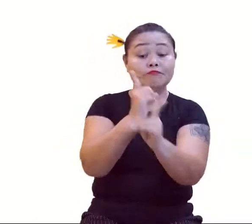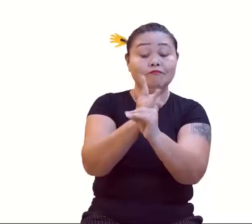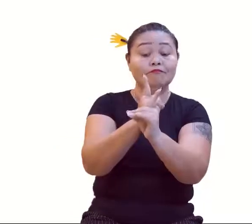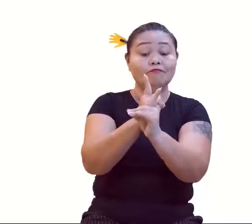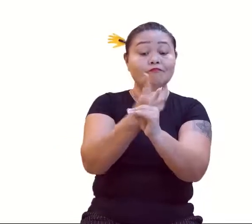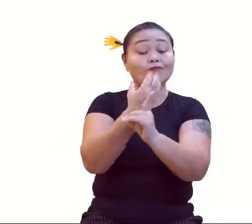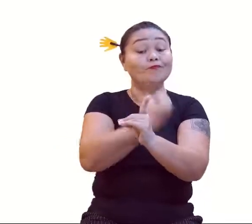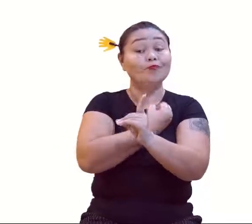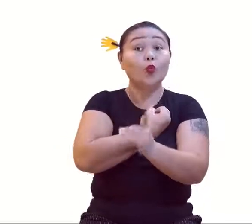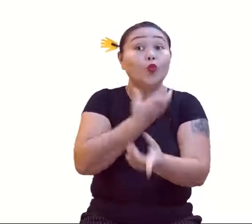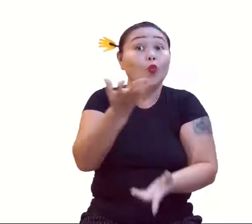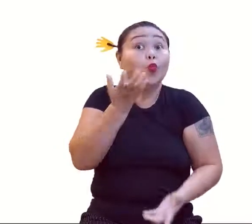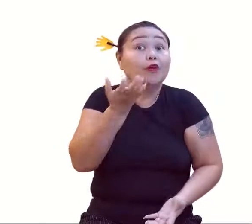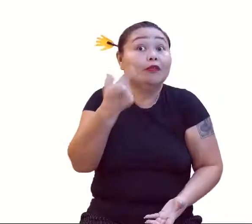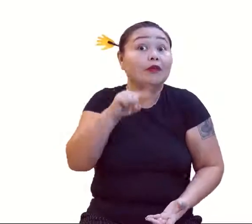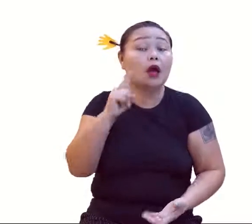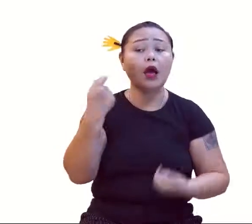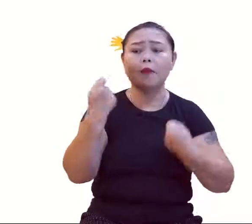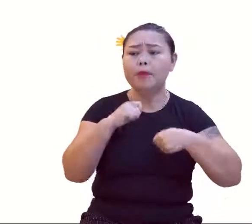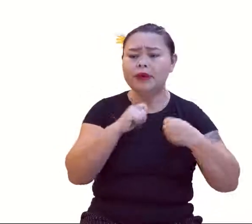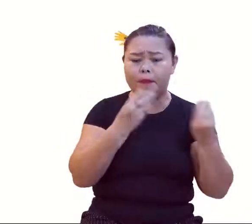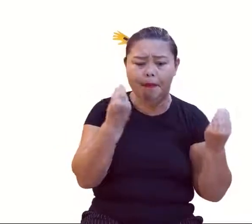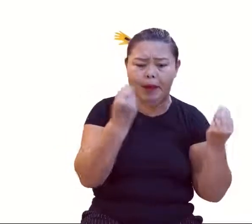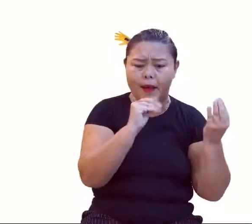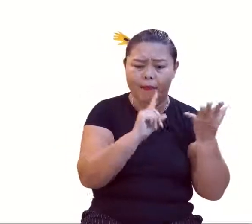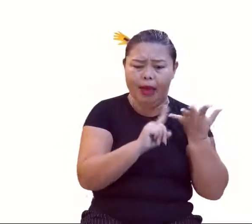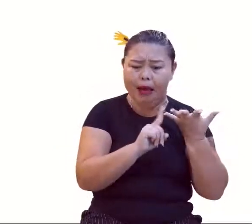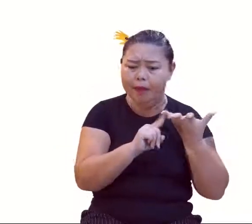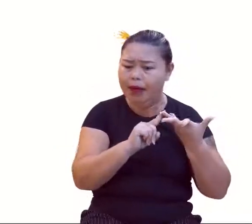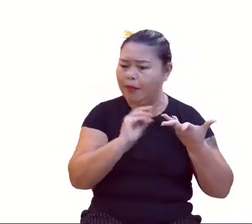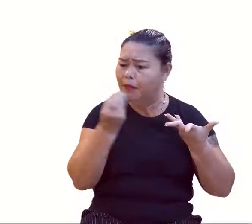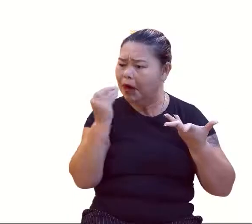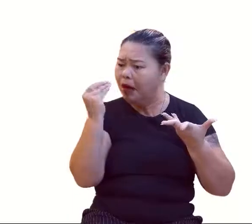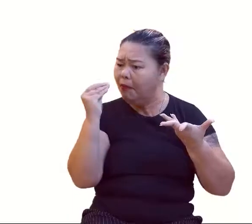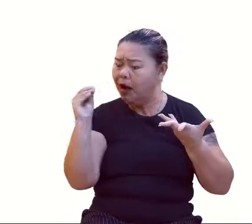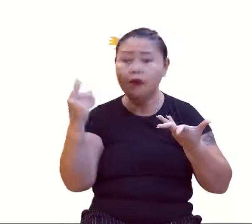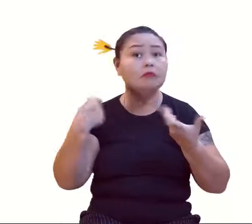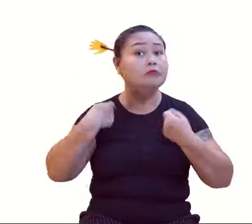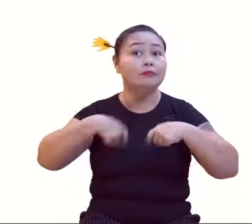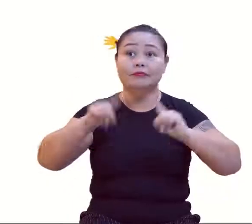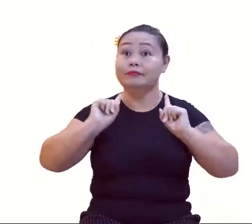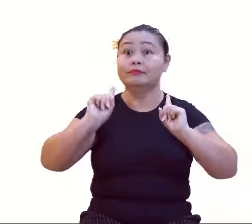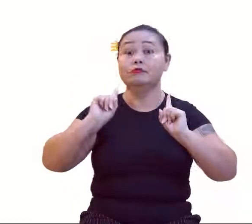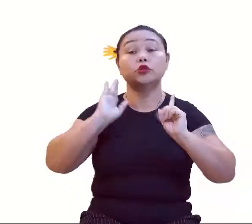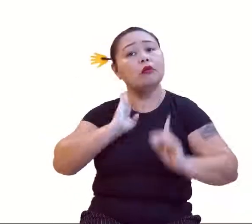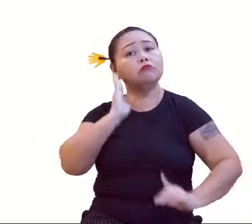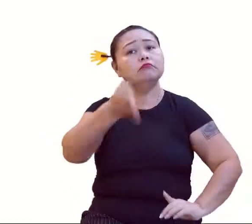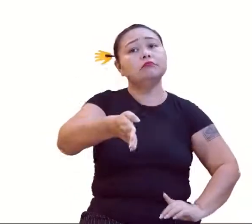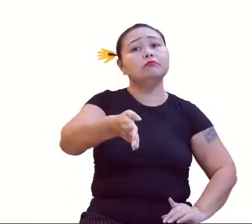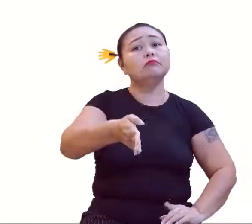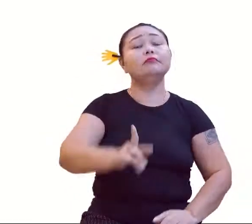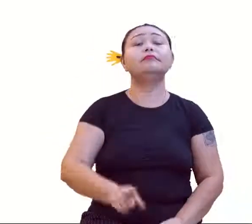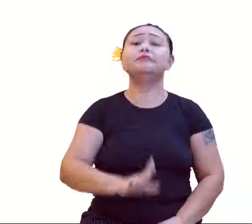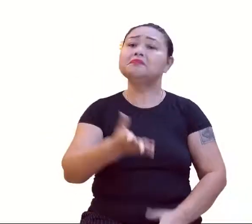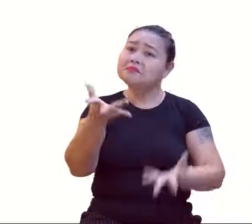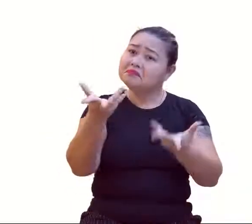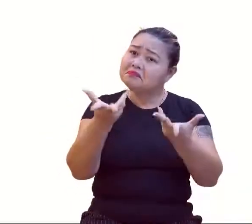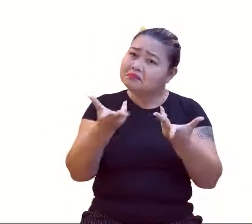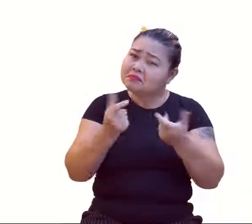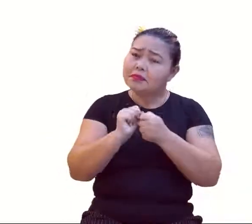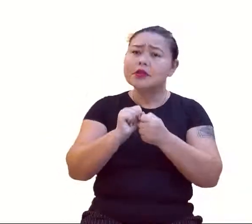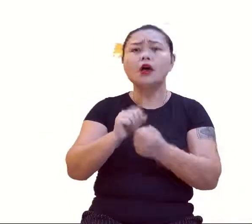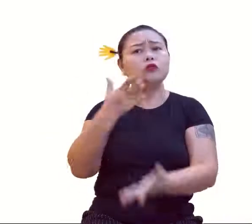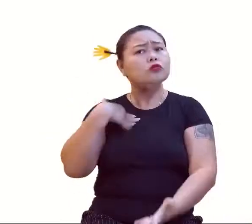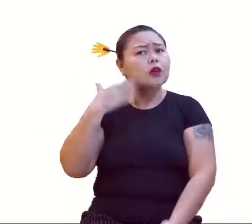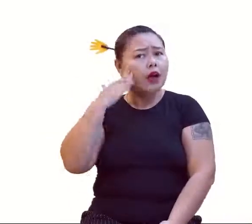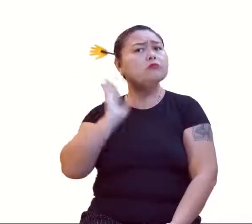quer, sem precisar construir toda a sequência. Ai, que maravilha, hein? Só que eu já vou direto naquele que eu